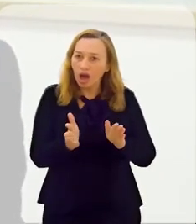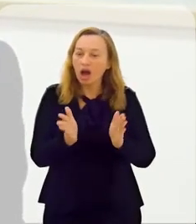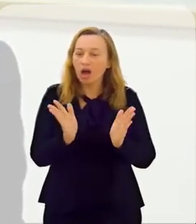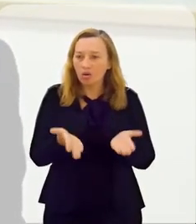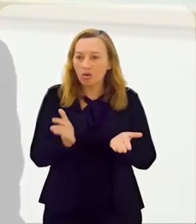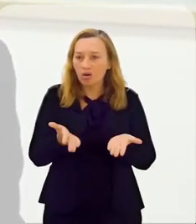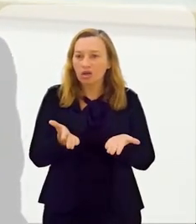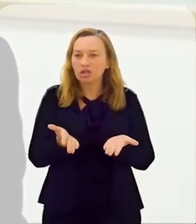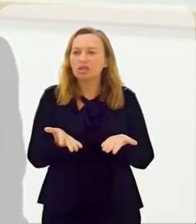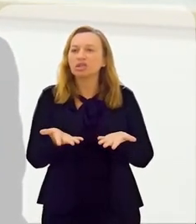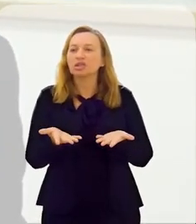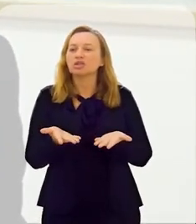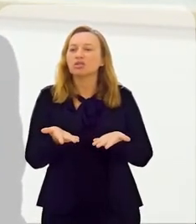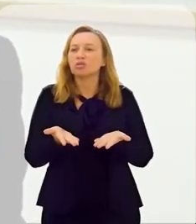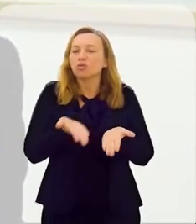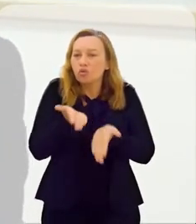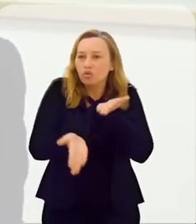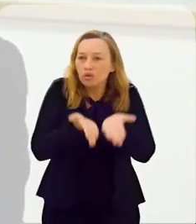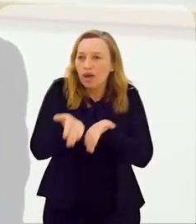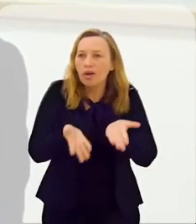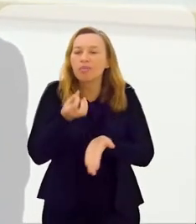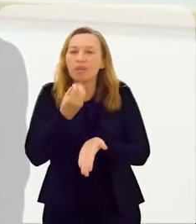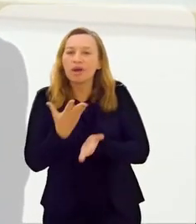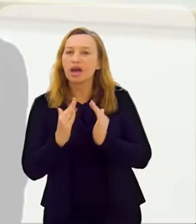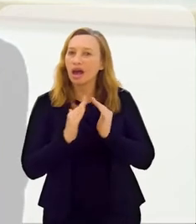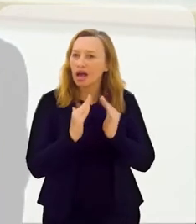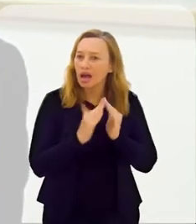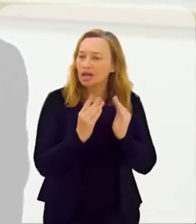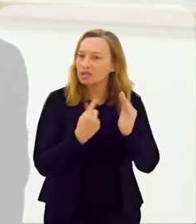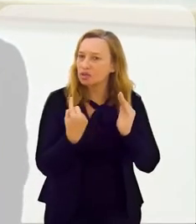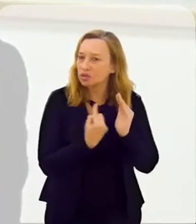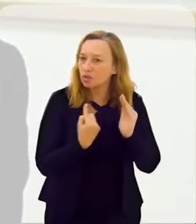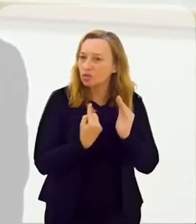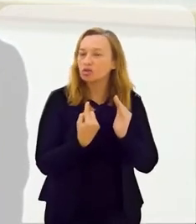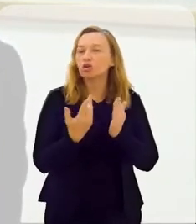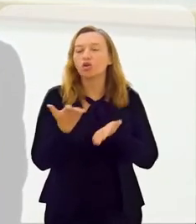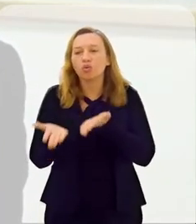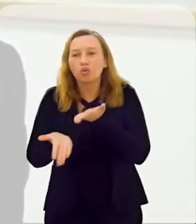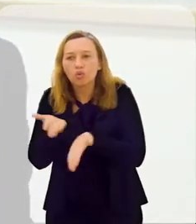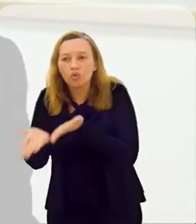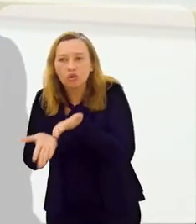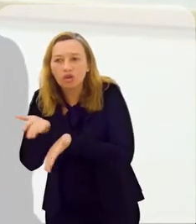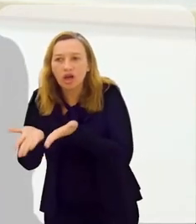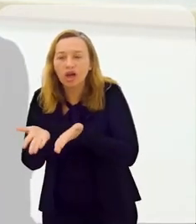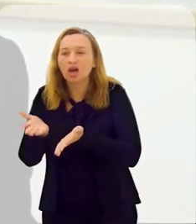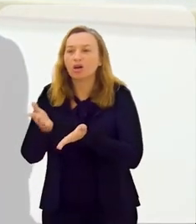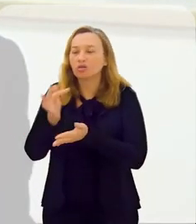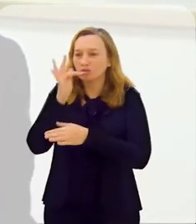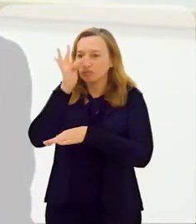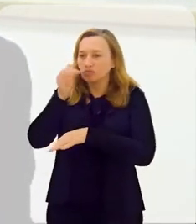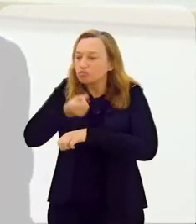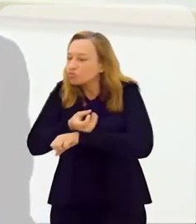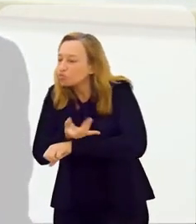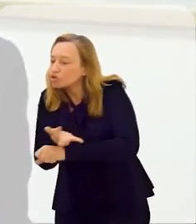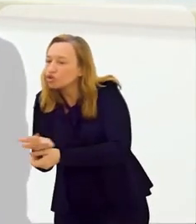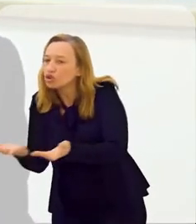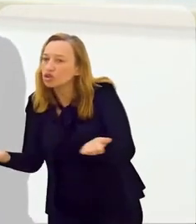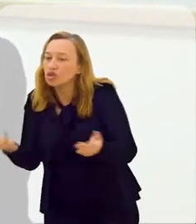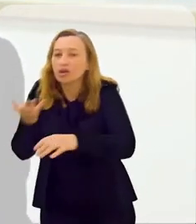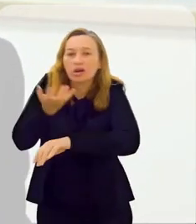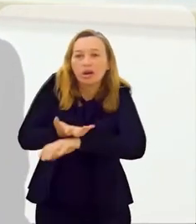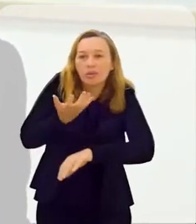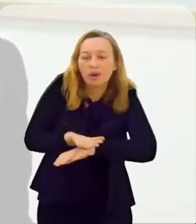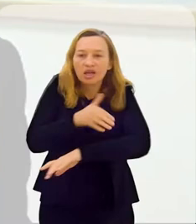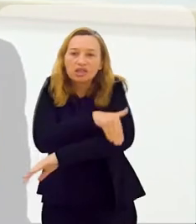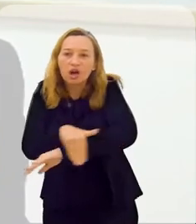planeta, não é só, agora, se a gente tem que tratar muito bem a nossa casa, tem que tratar muito bem o